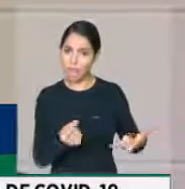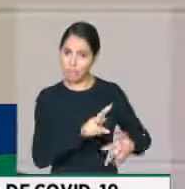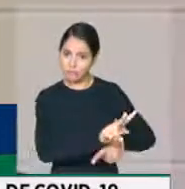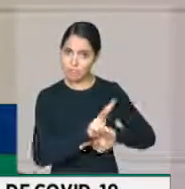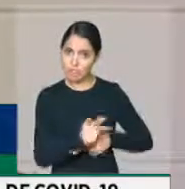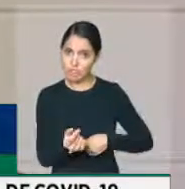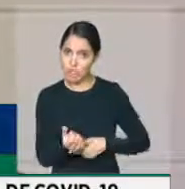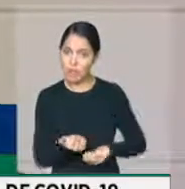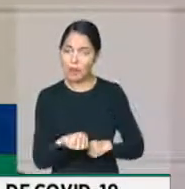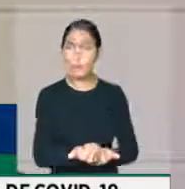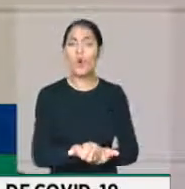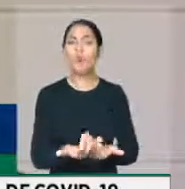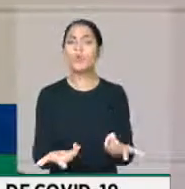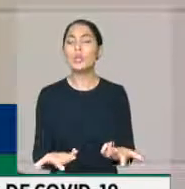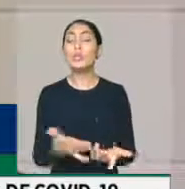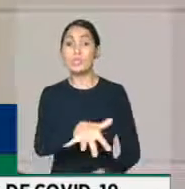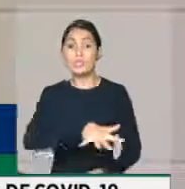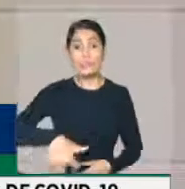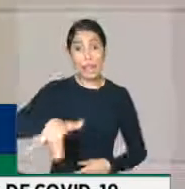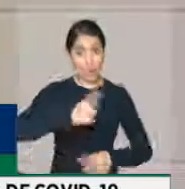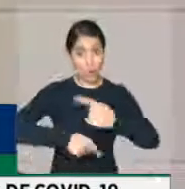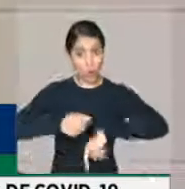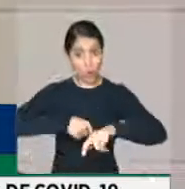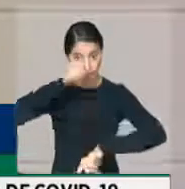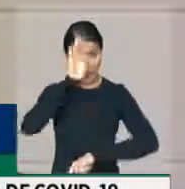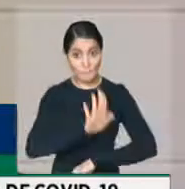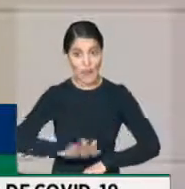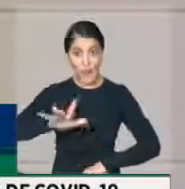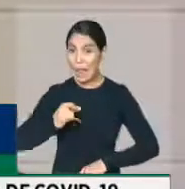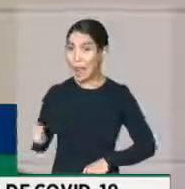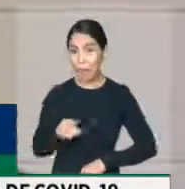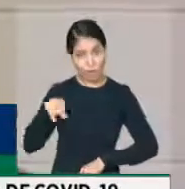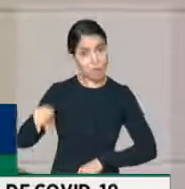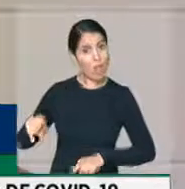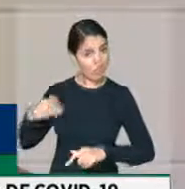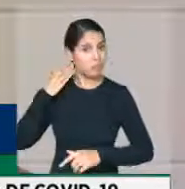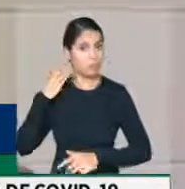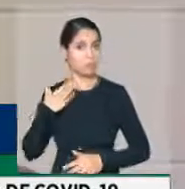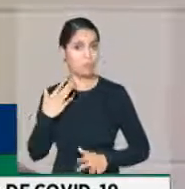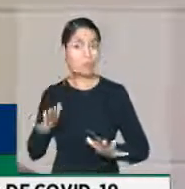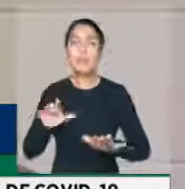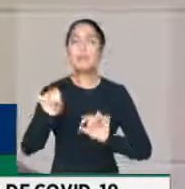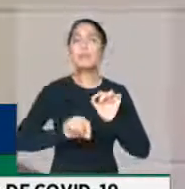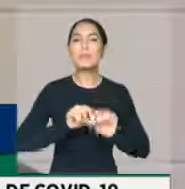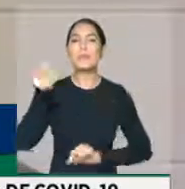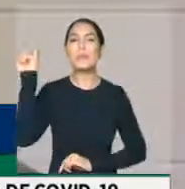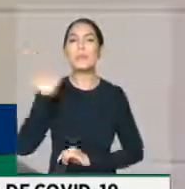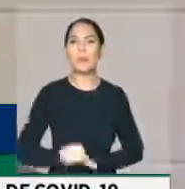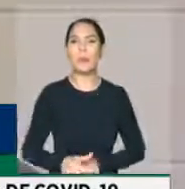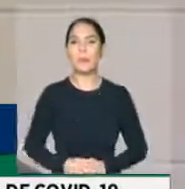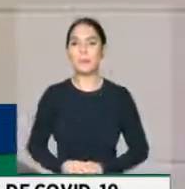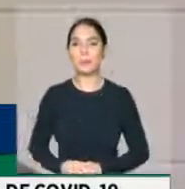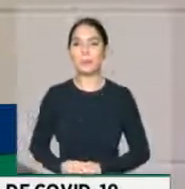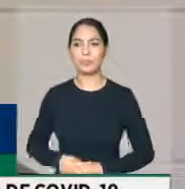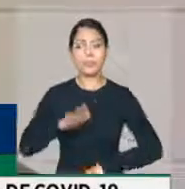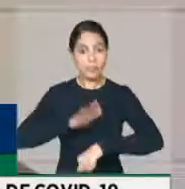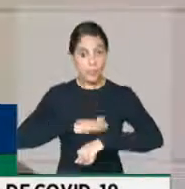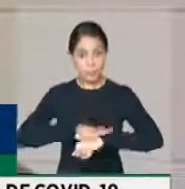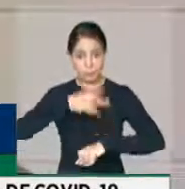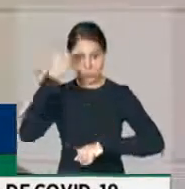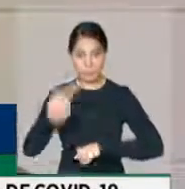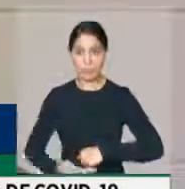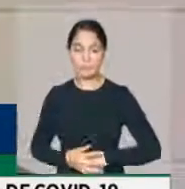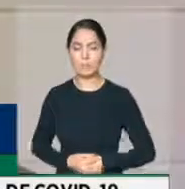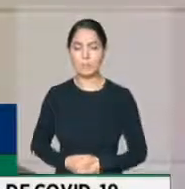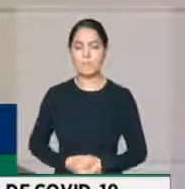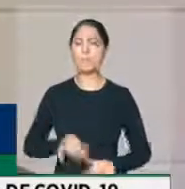importantes também para o funcionamento da economia brasileira. O que poderia haver de pior nesse momento seria